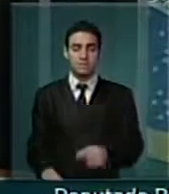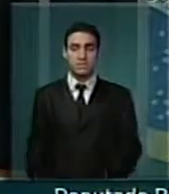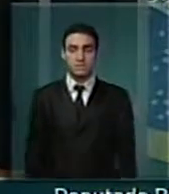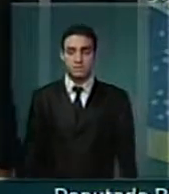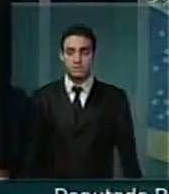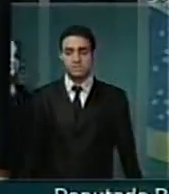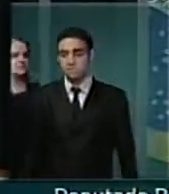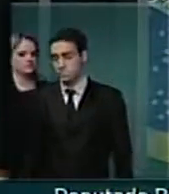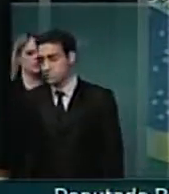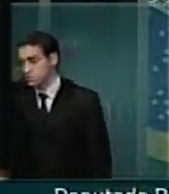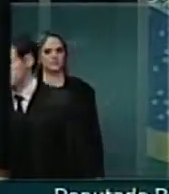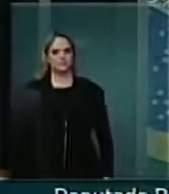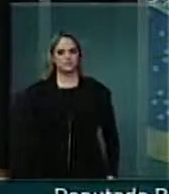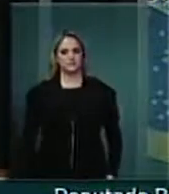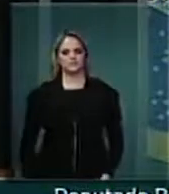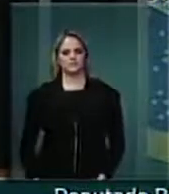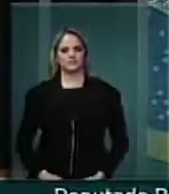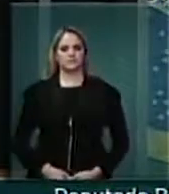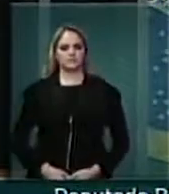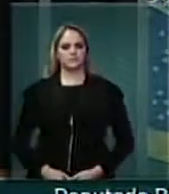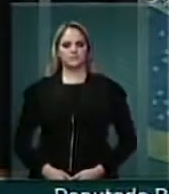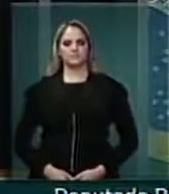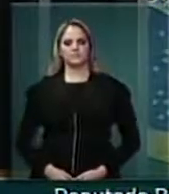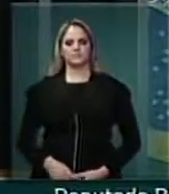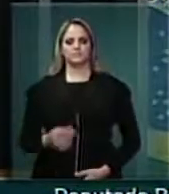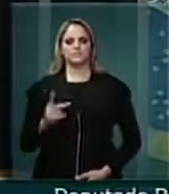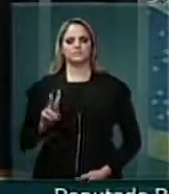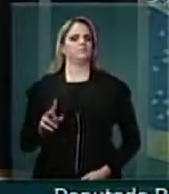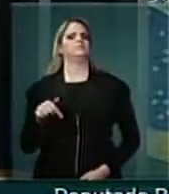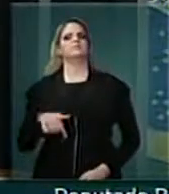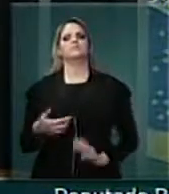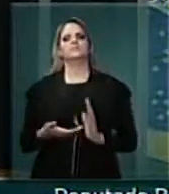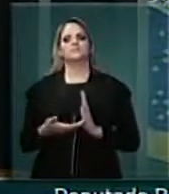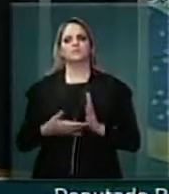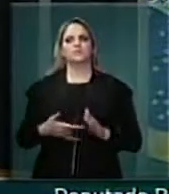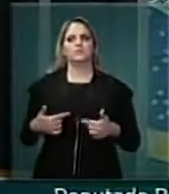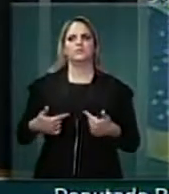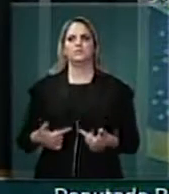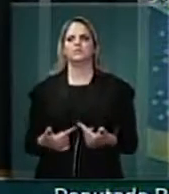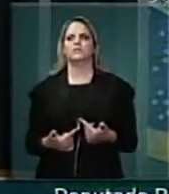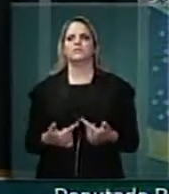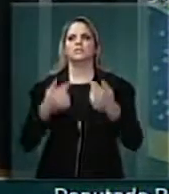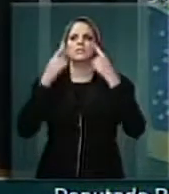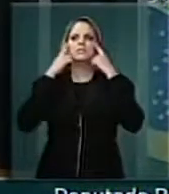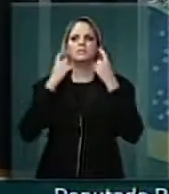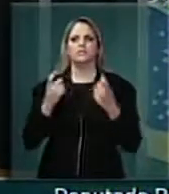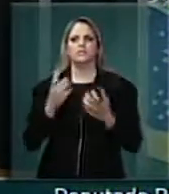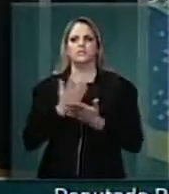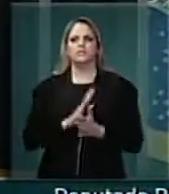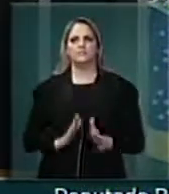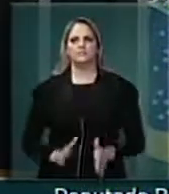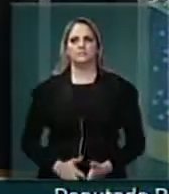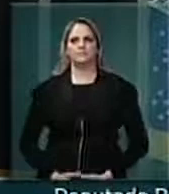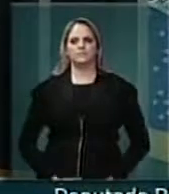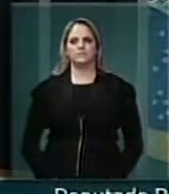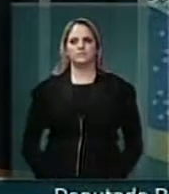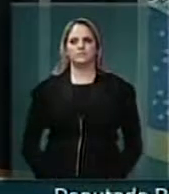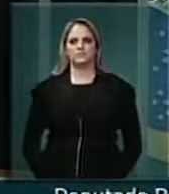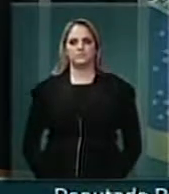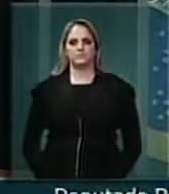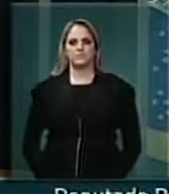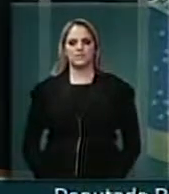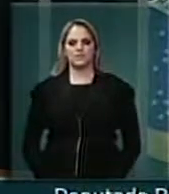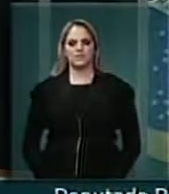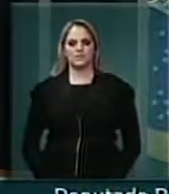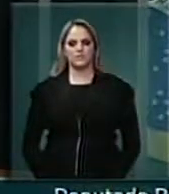a bancada do Partido Verde aqui na Câmara dos Deputados, no enfrentamento à violência que atinge a mulher. Deputada